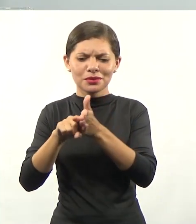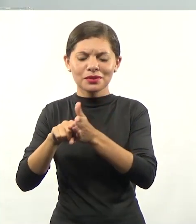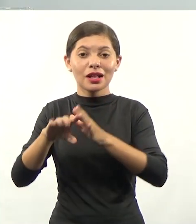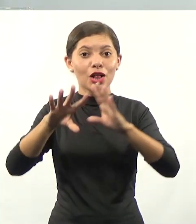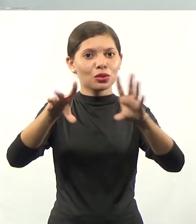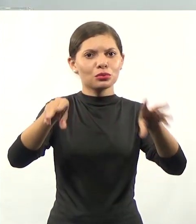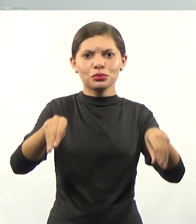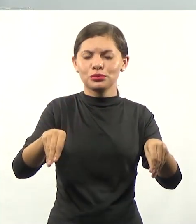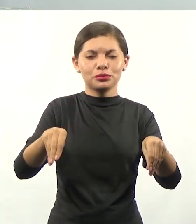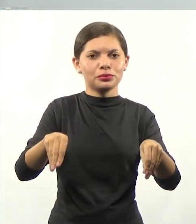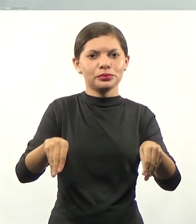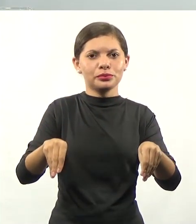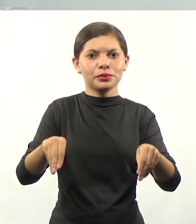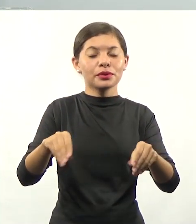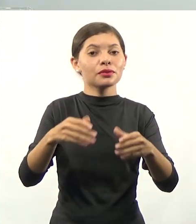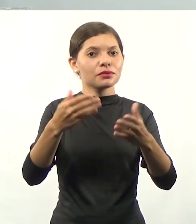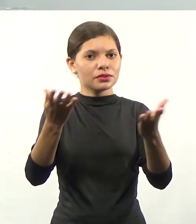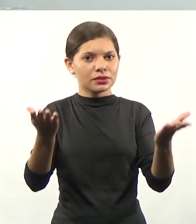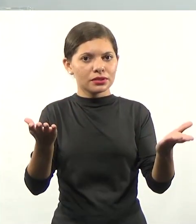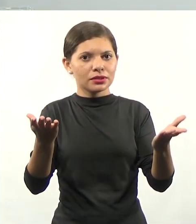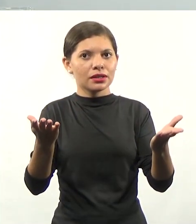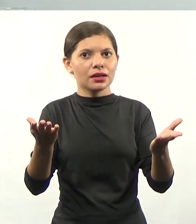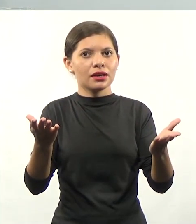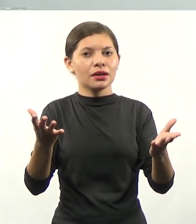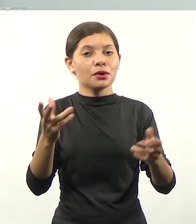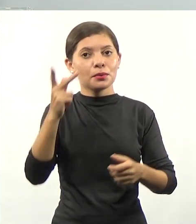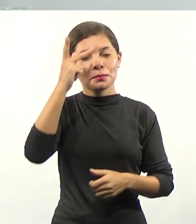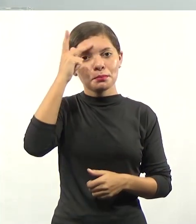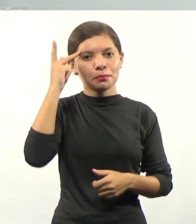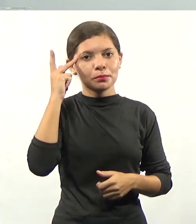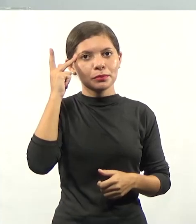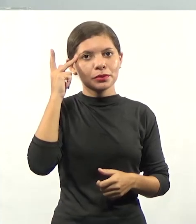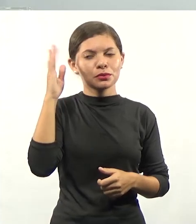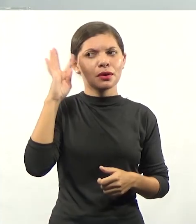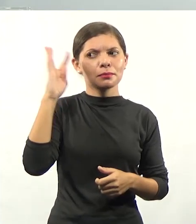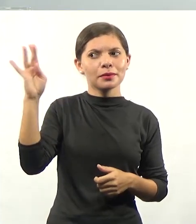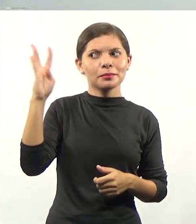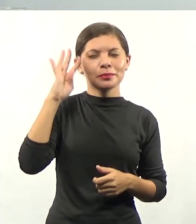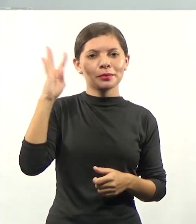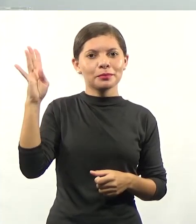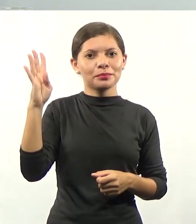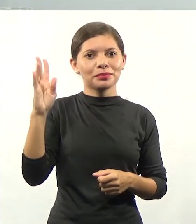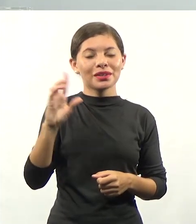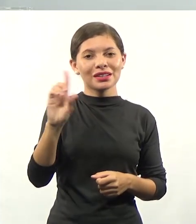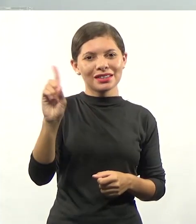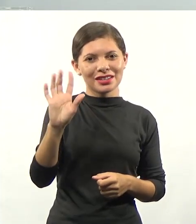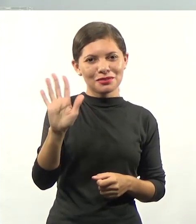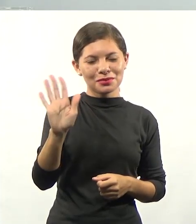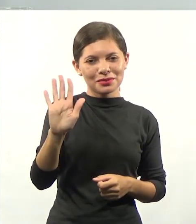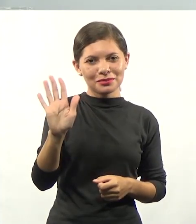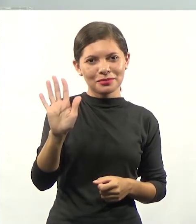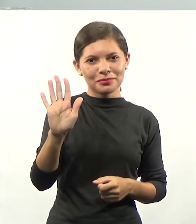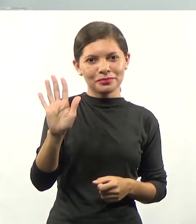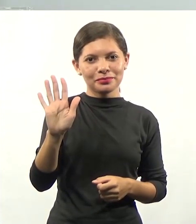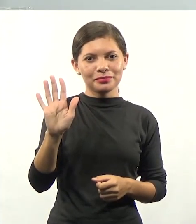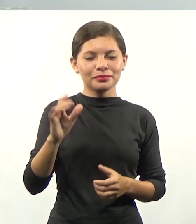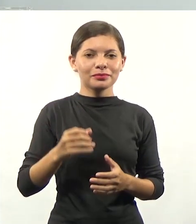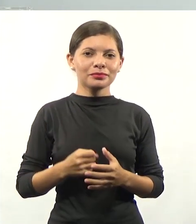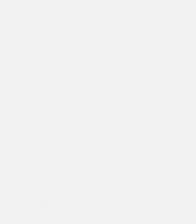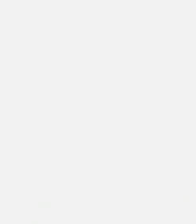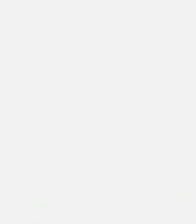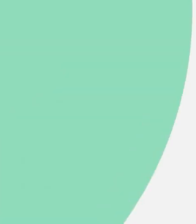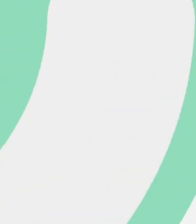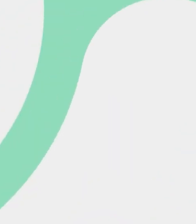tudo que existe à sua volta, para que você possa ser aí uma pessoa crítica e reflexiva. Até a próxima Bonanças!